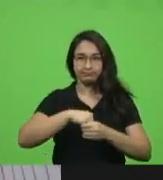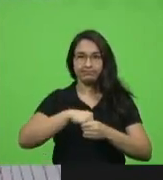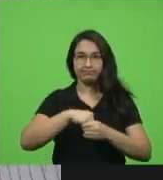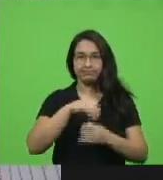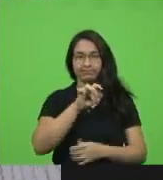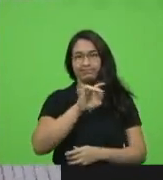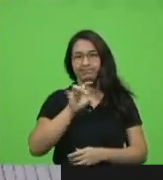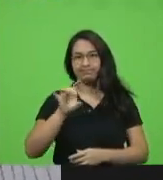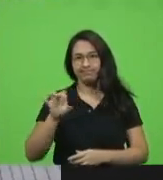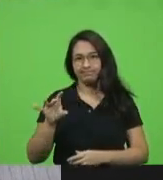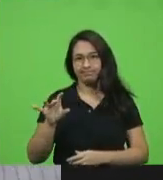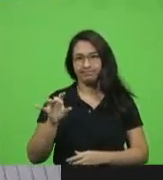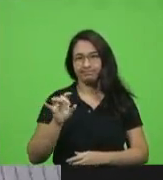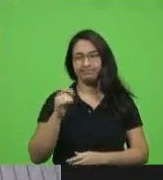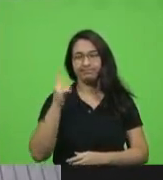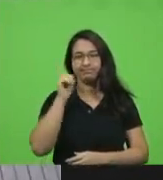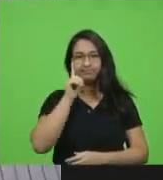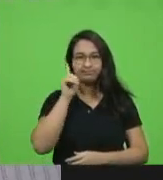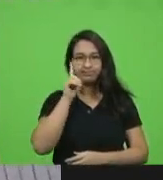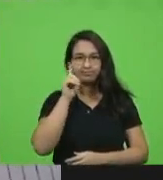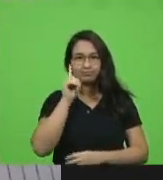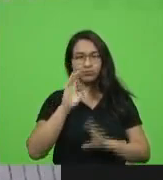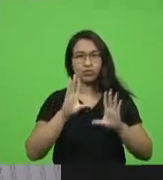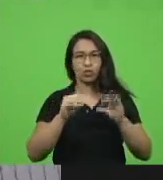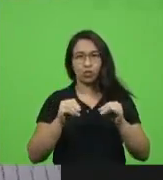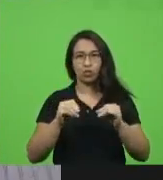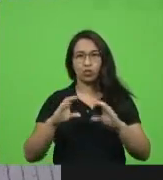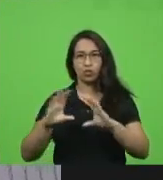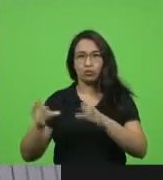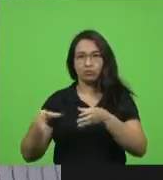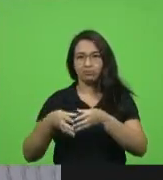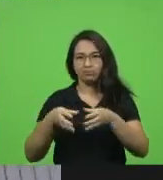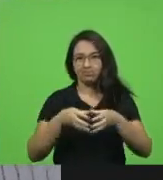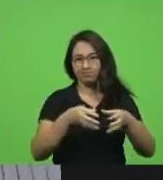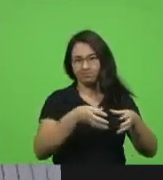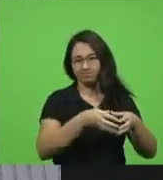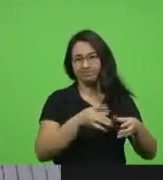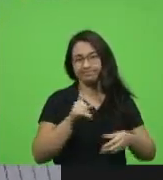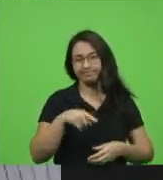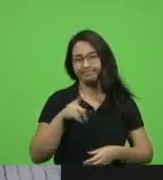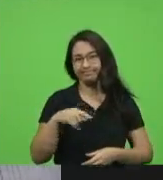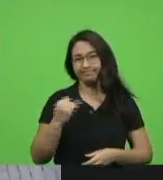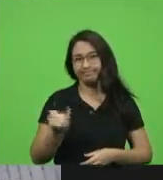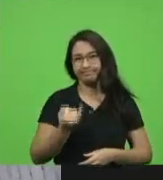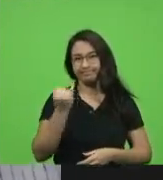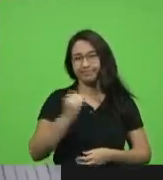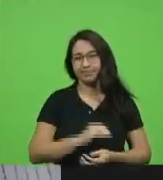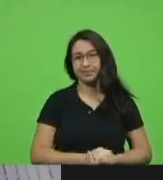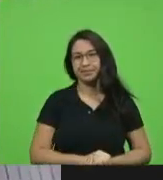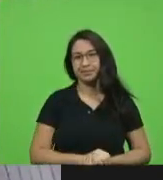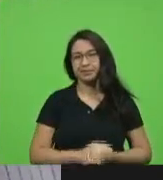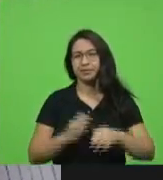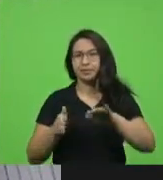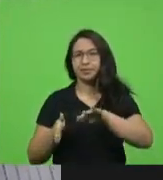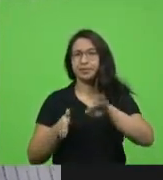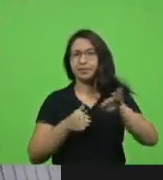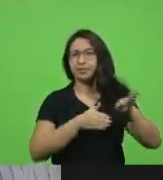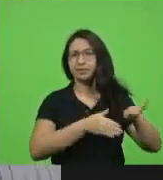cada dia em todos os setores mas eu quero me ater senhor presidente senhores deputados